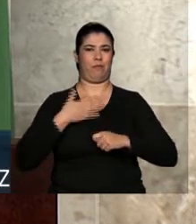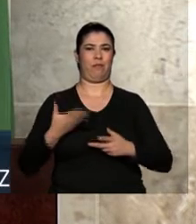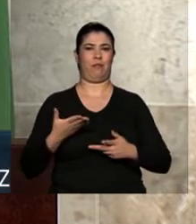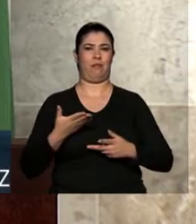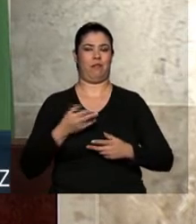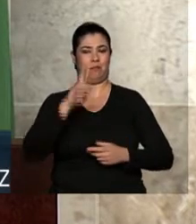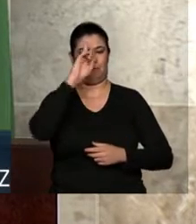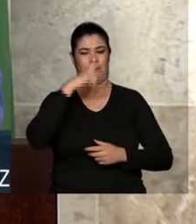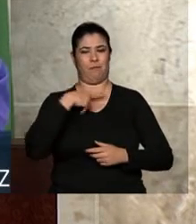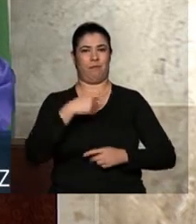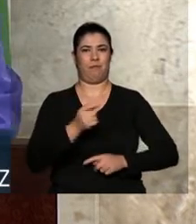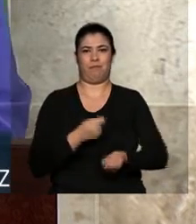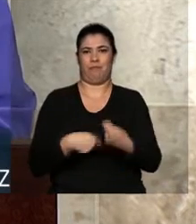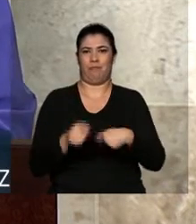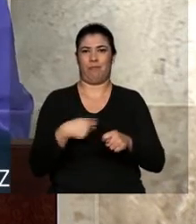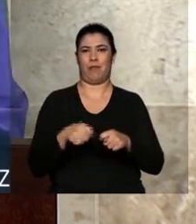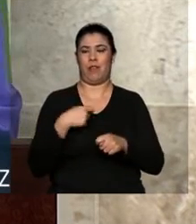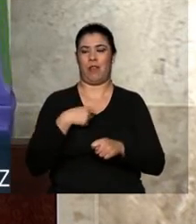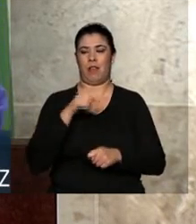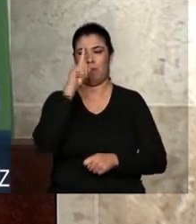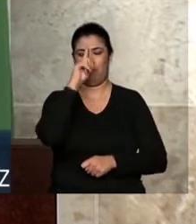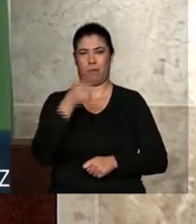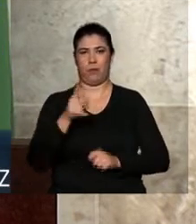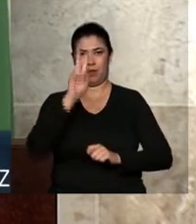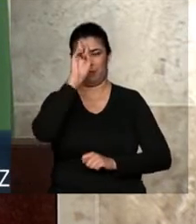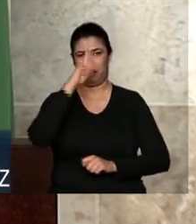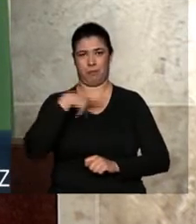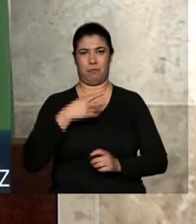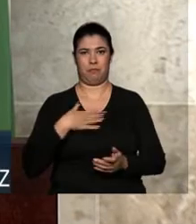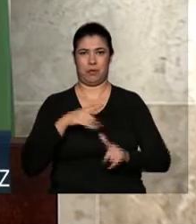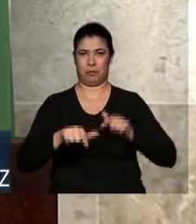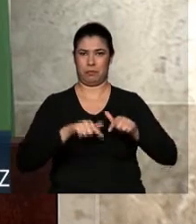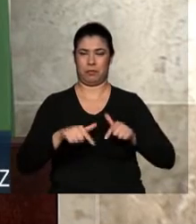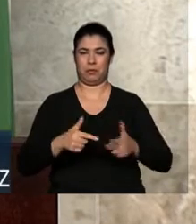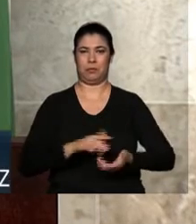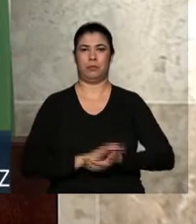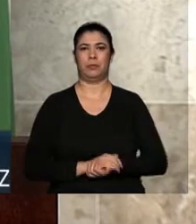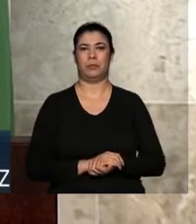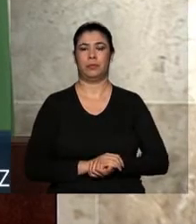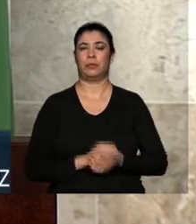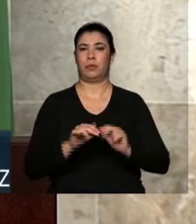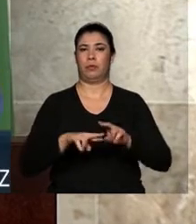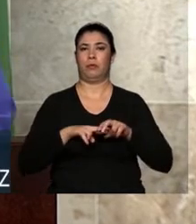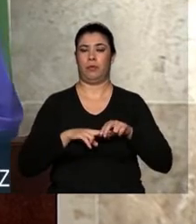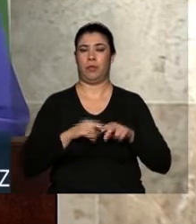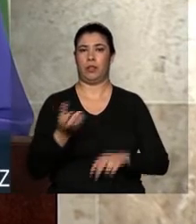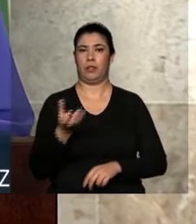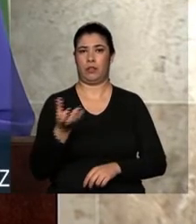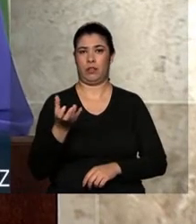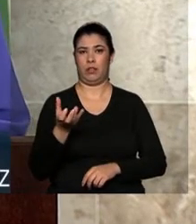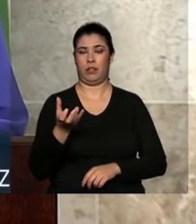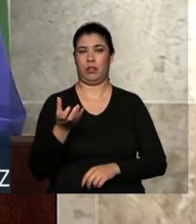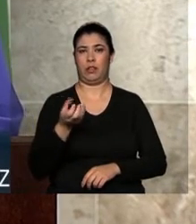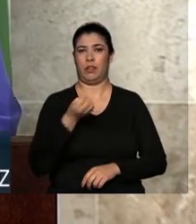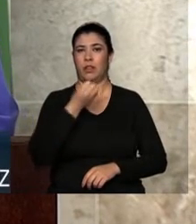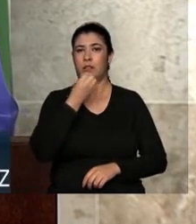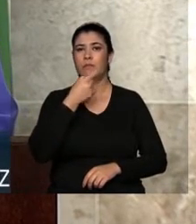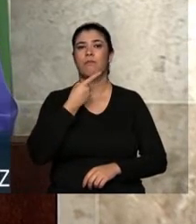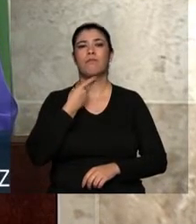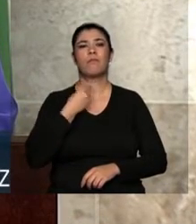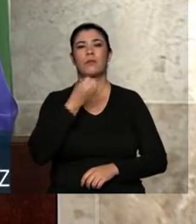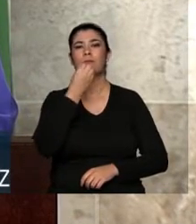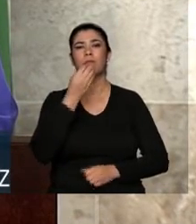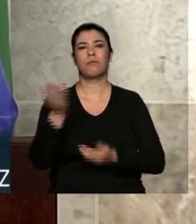a pessoa é patrão de si mesmo. Por isso, eu quero dar as boas-vindas e agradecer a